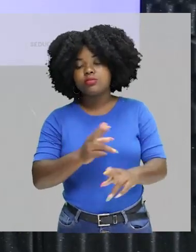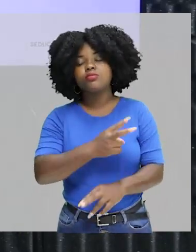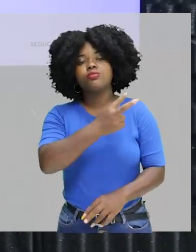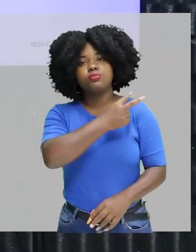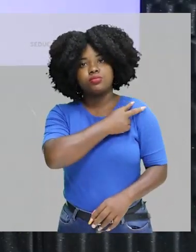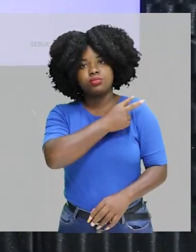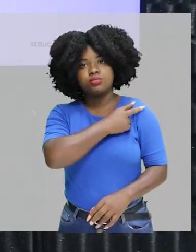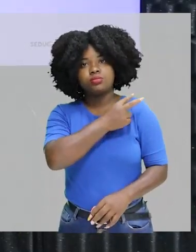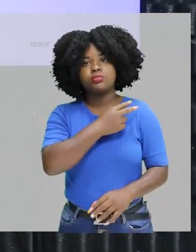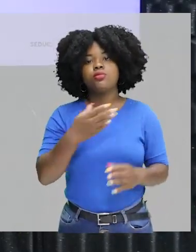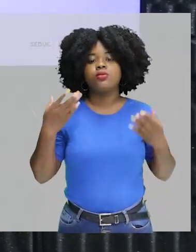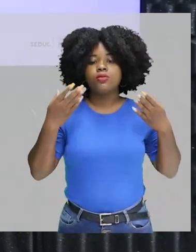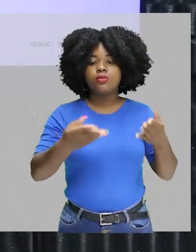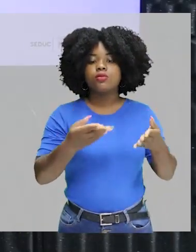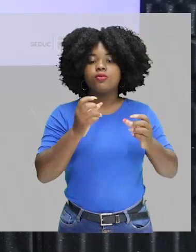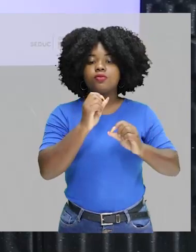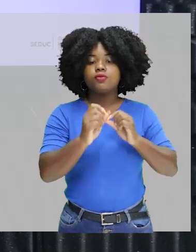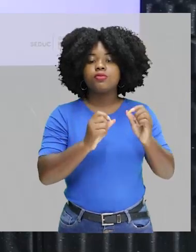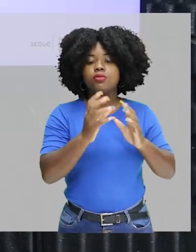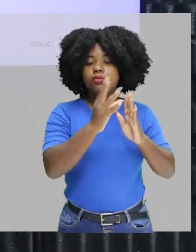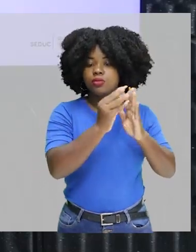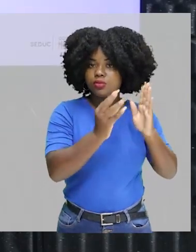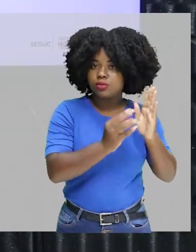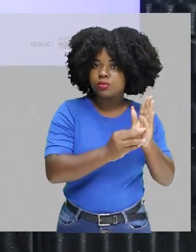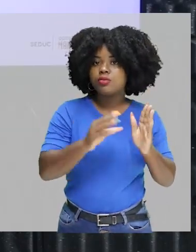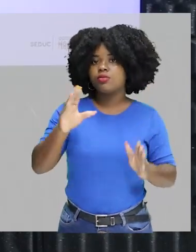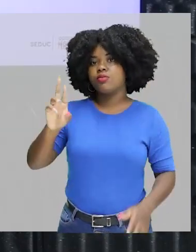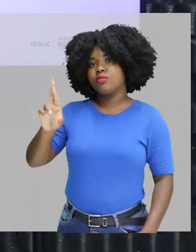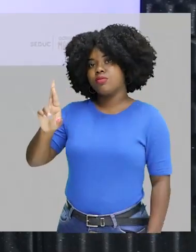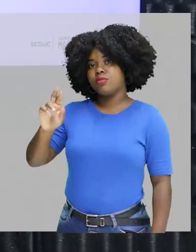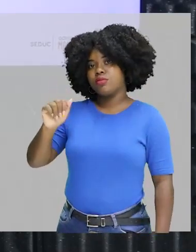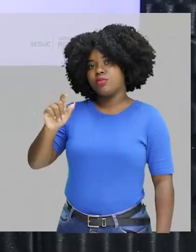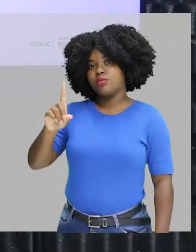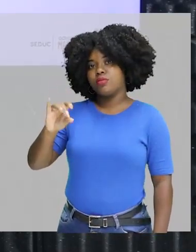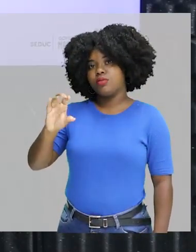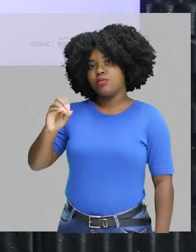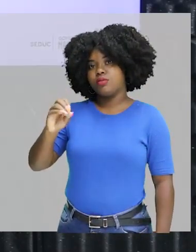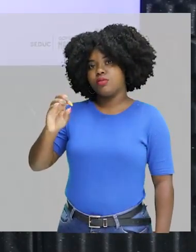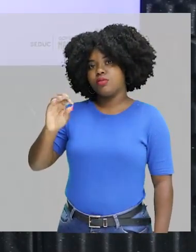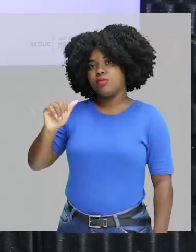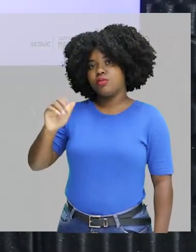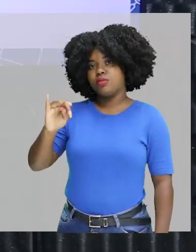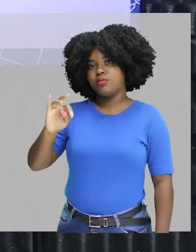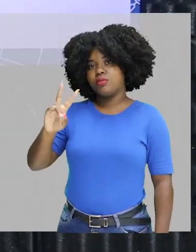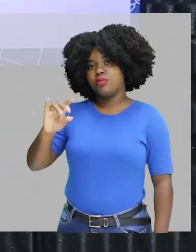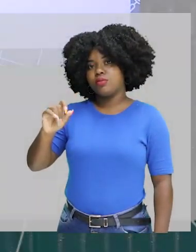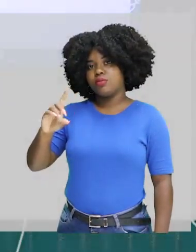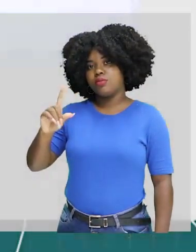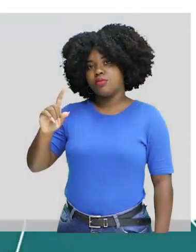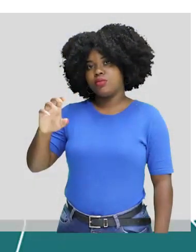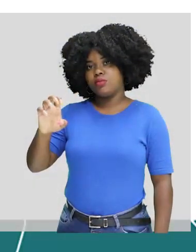Estamos trabalhando a radioatividade, certo? E a aula de hoje nós vamos